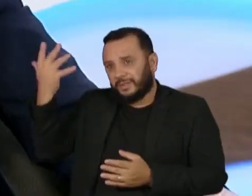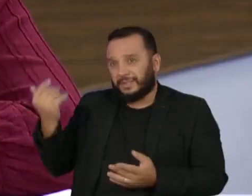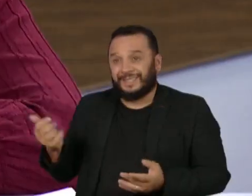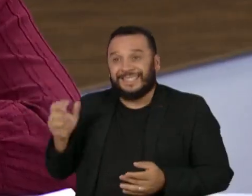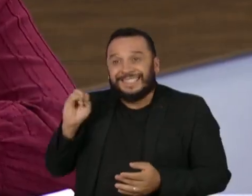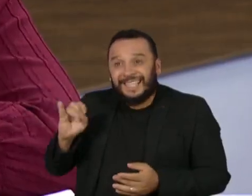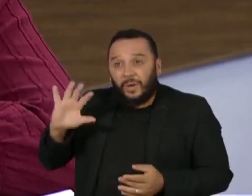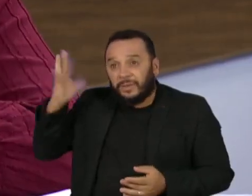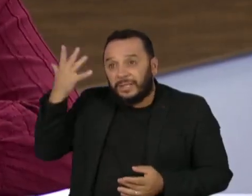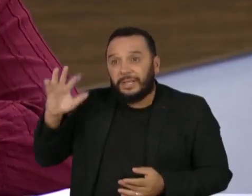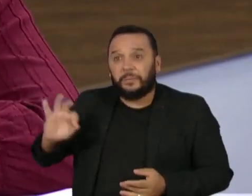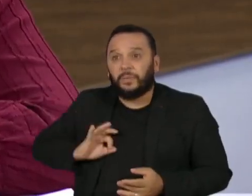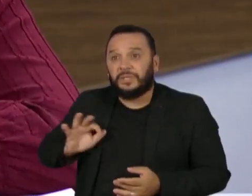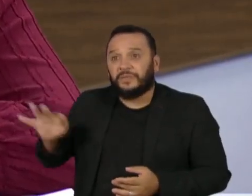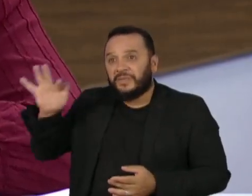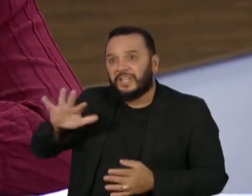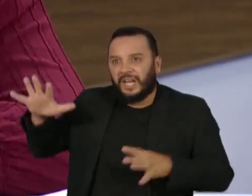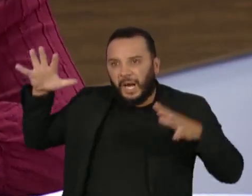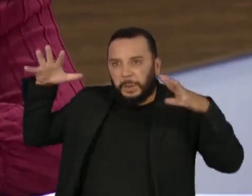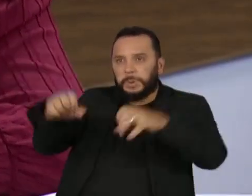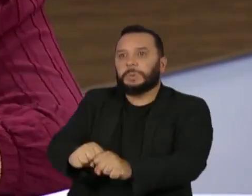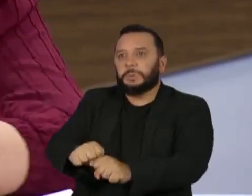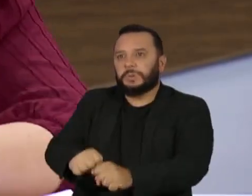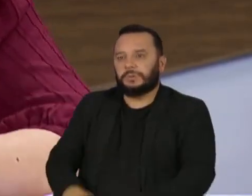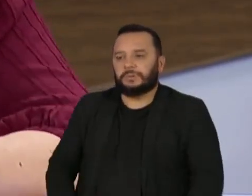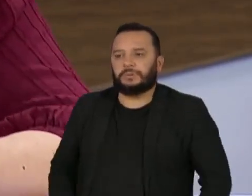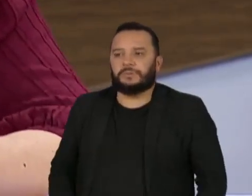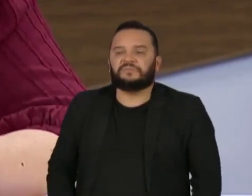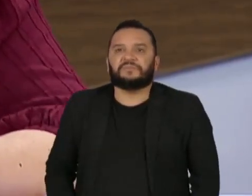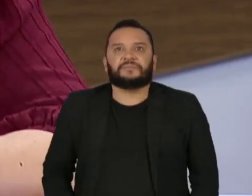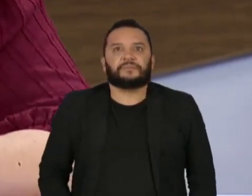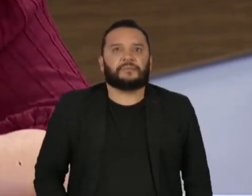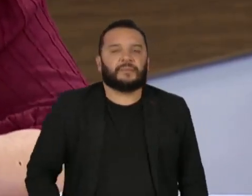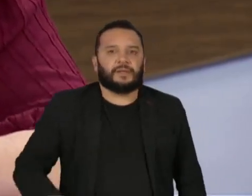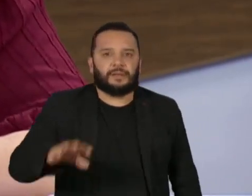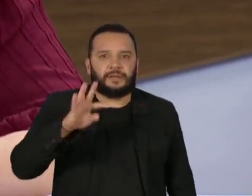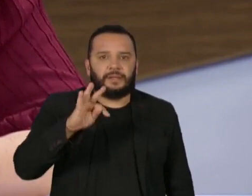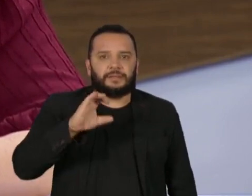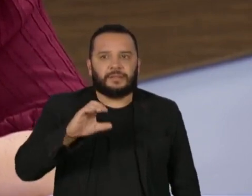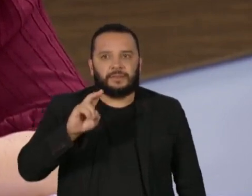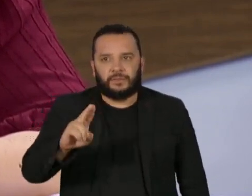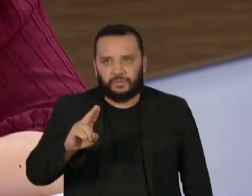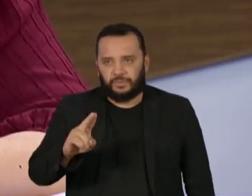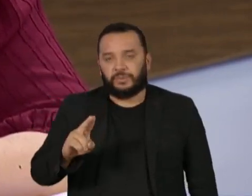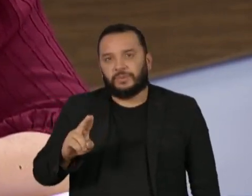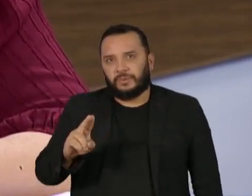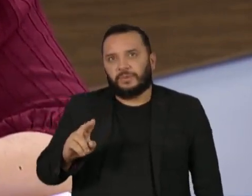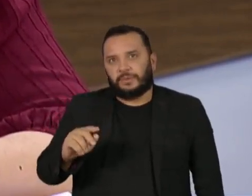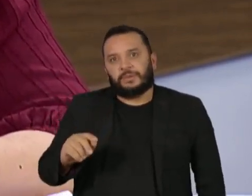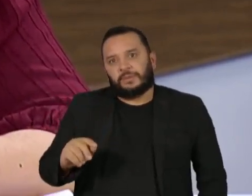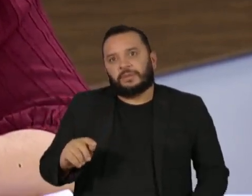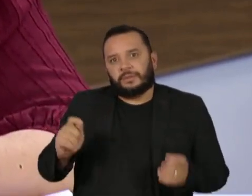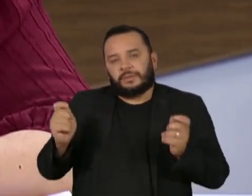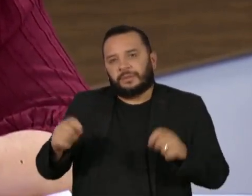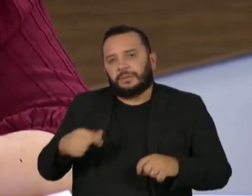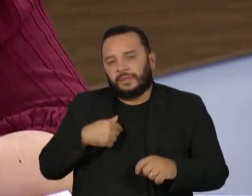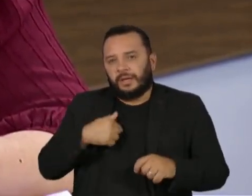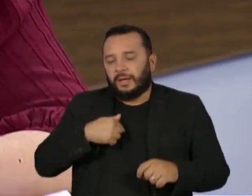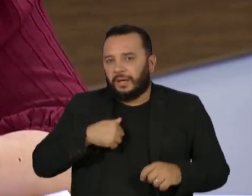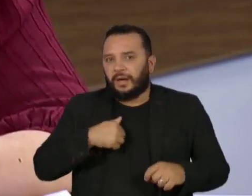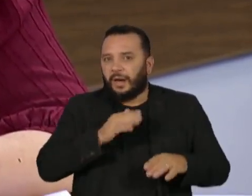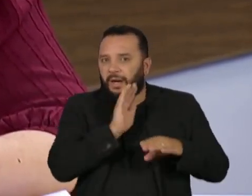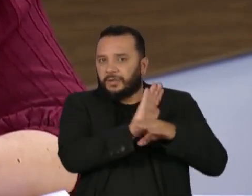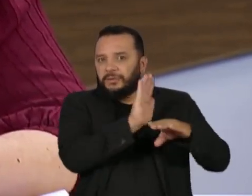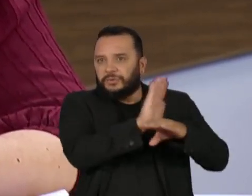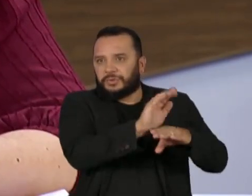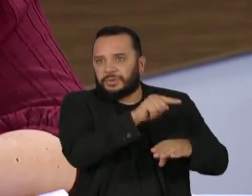Mas o papel do Tribunal de Contas também não seria alertar como um braço auxiliar ali do Legislativo, porque